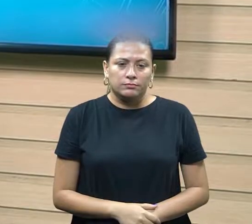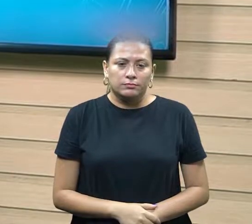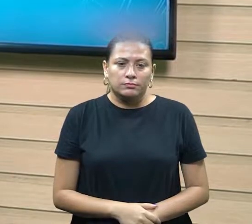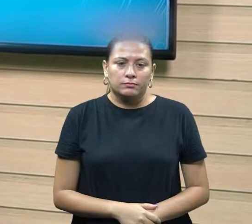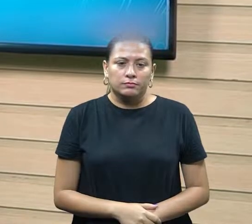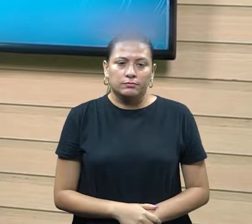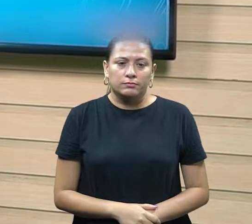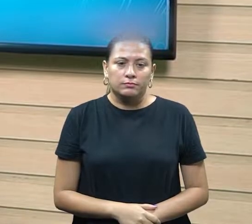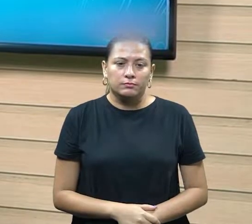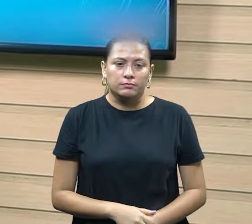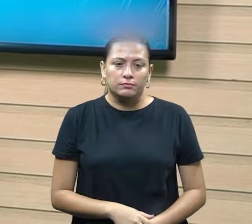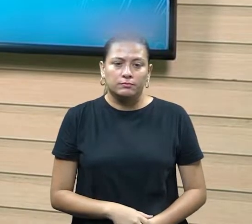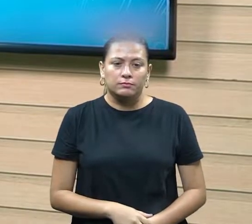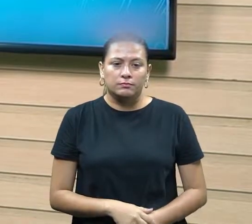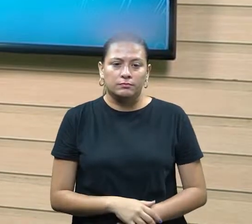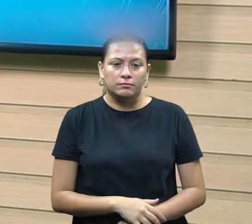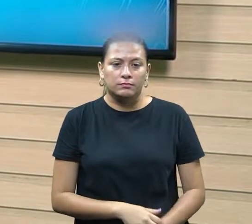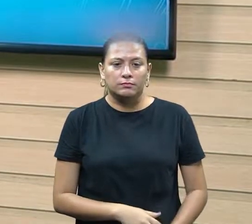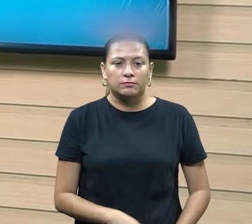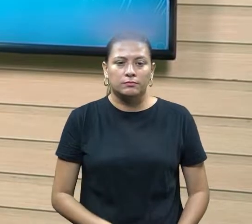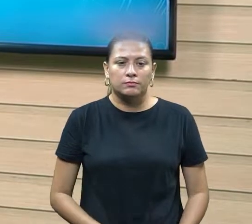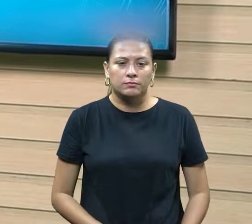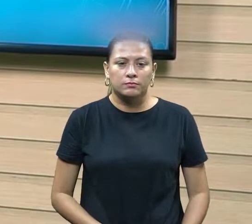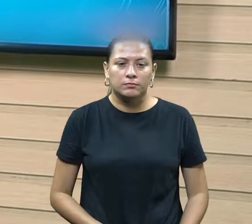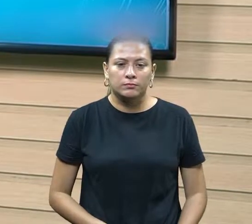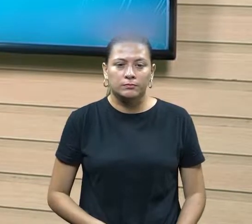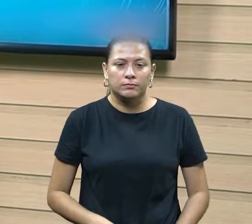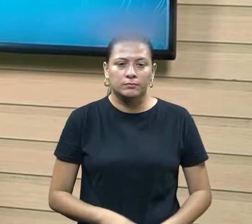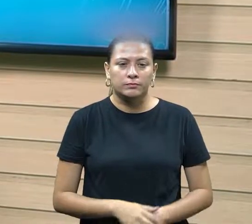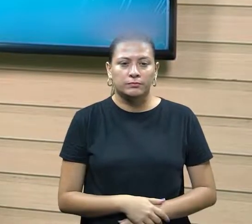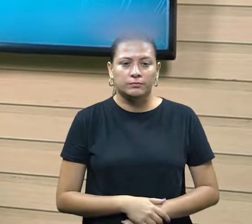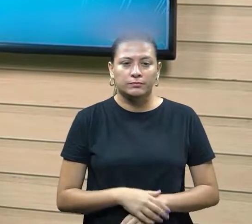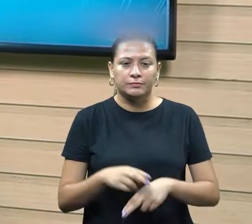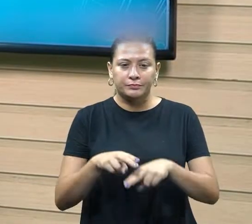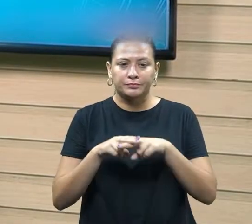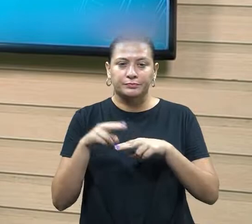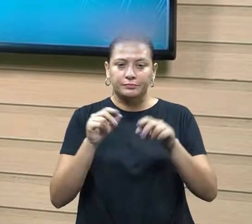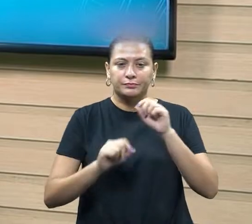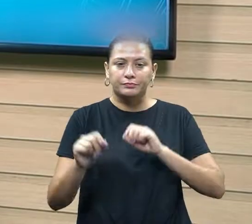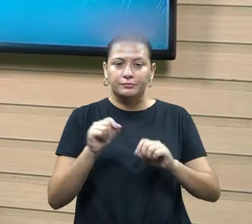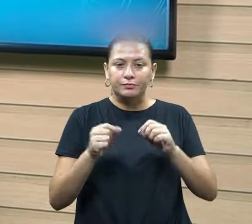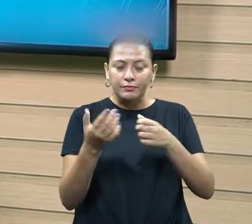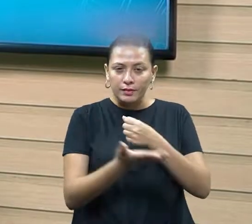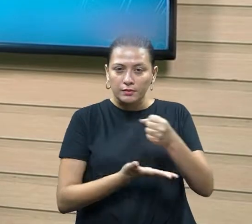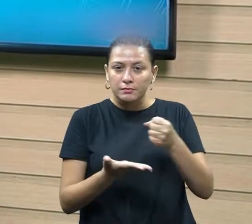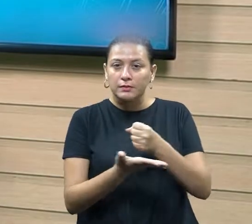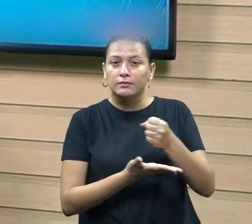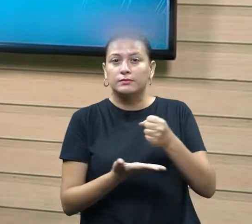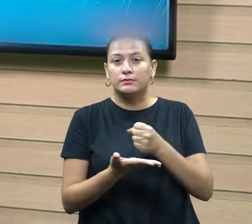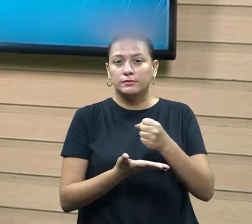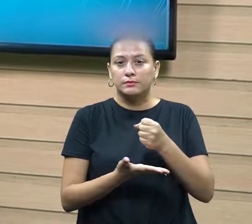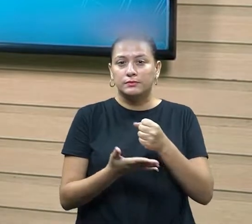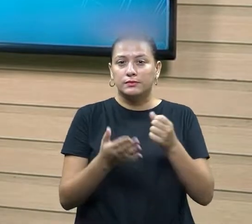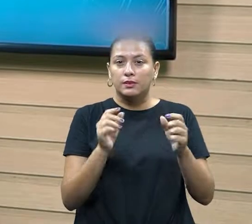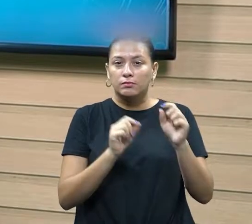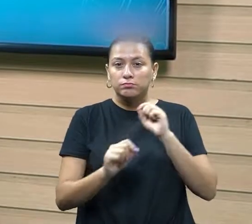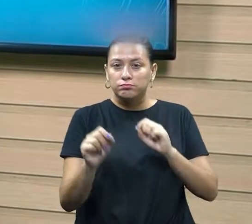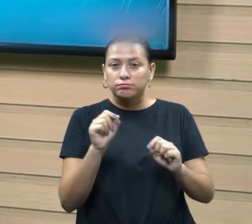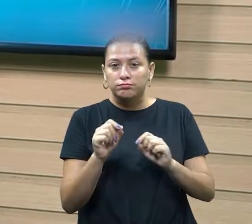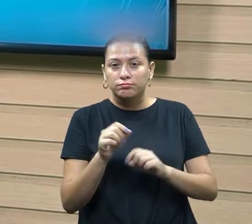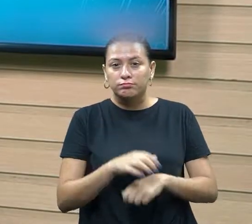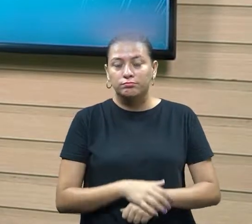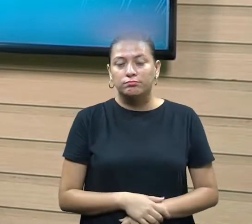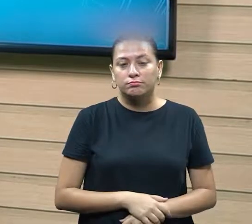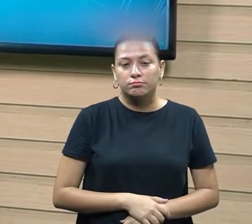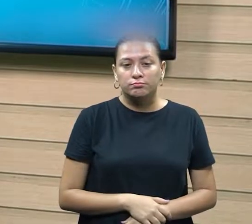pisando, ele não quer correr risco. Por isso que ele se baseia muito na questão dos procedimentos, conhecer os termos.